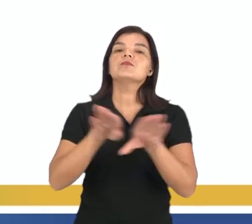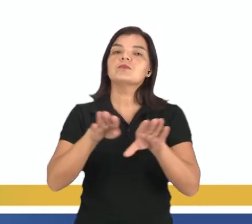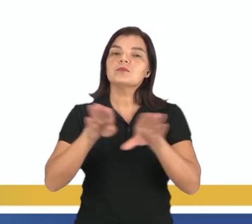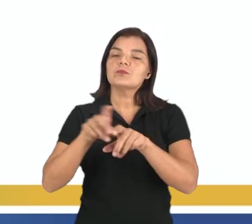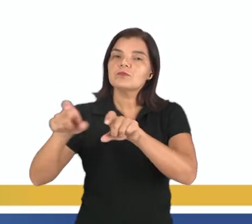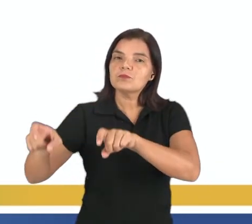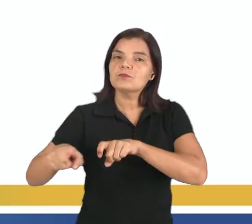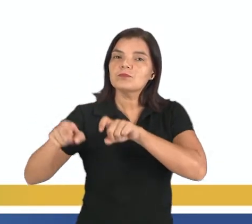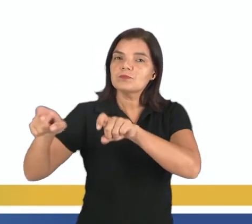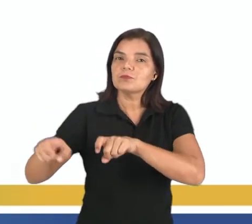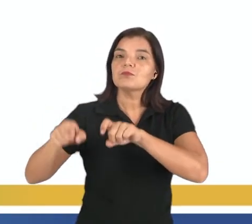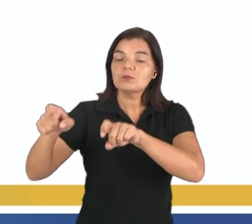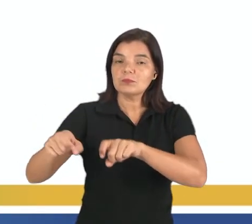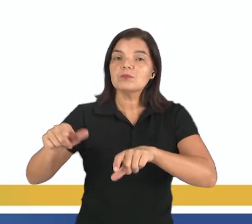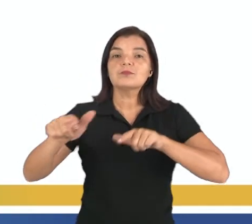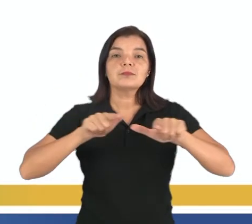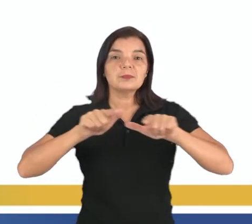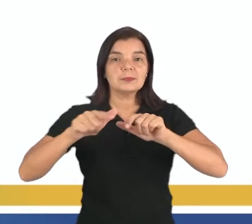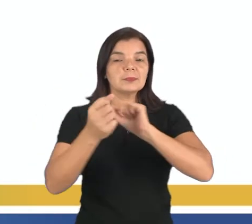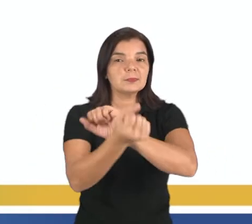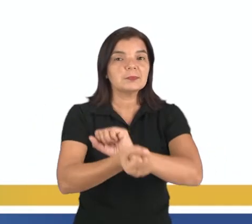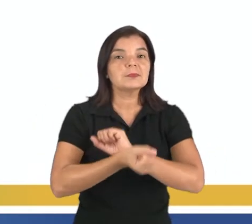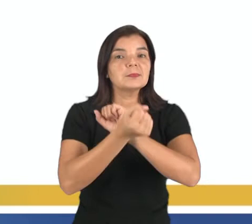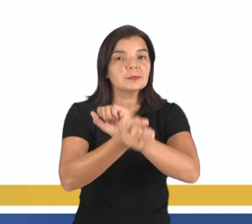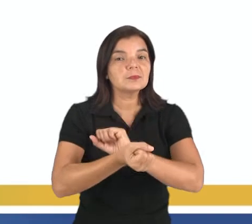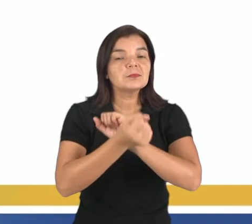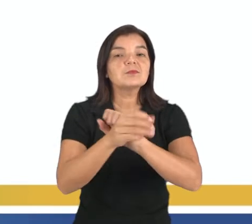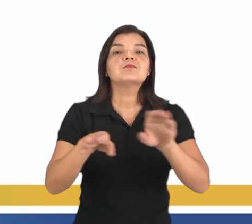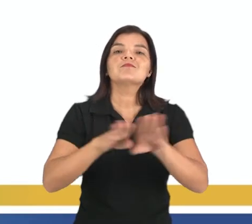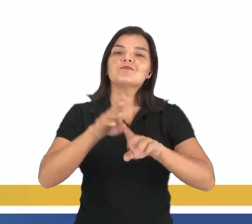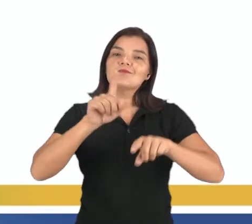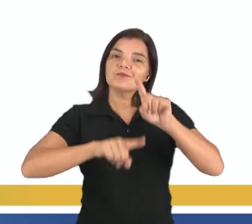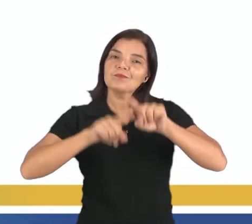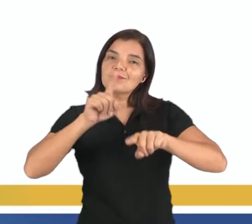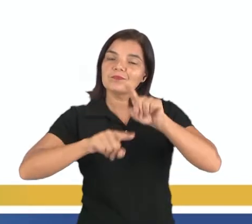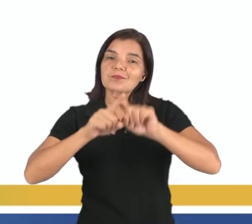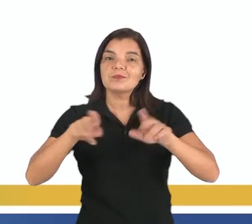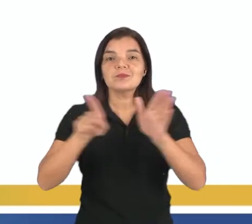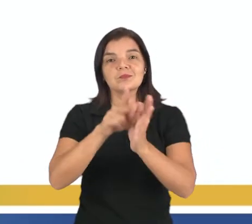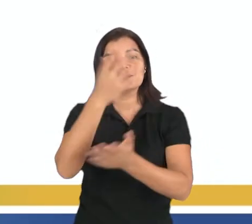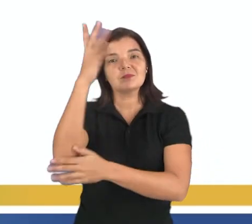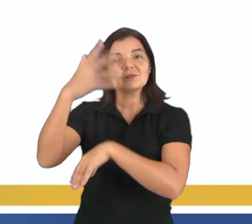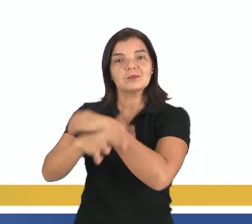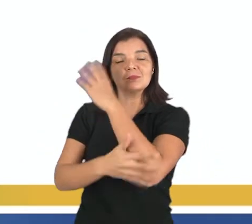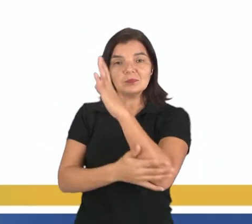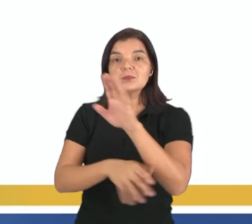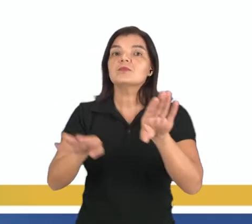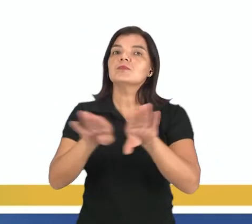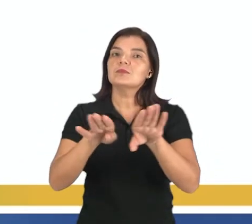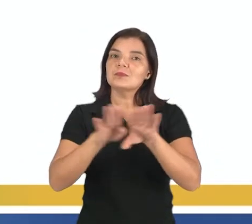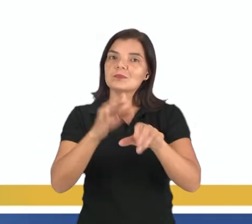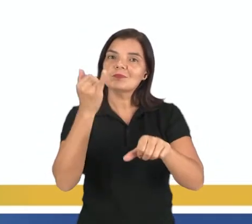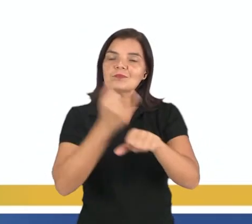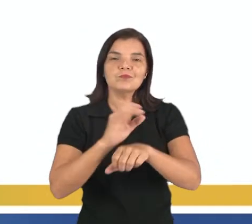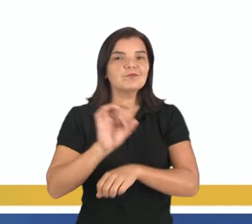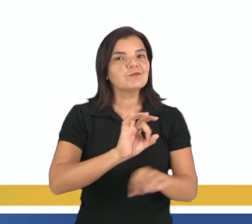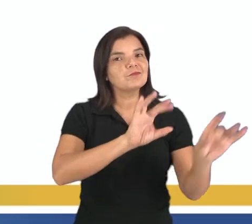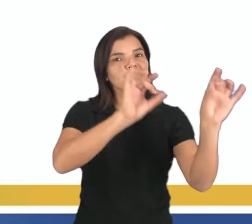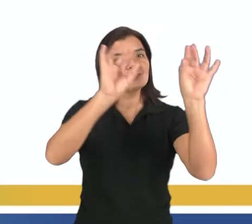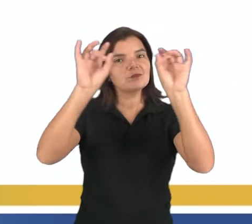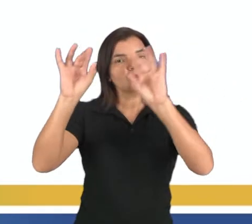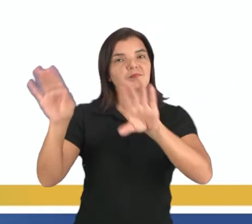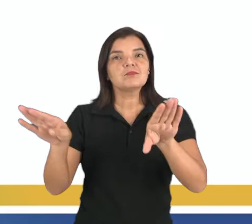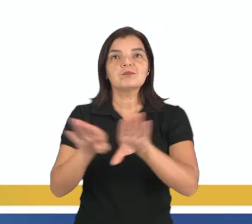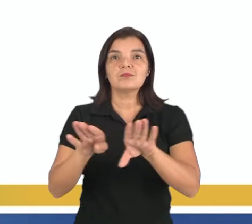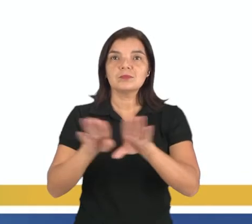tornaram fornecedoras de mão de obra escravizada, de matérias-primas e de materiais preciosos, e consumidoras